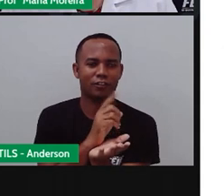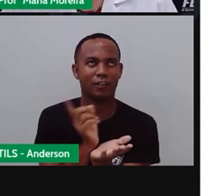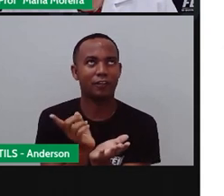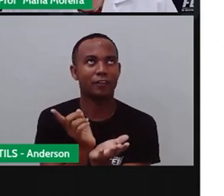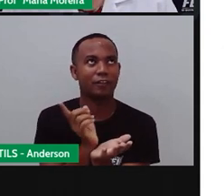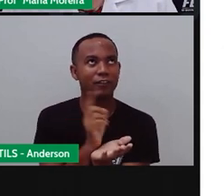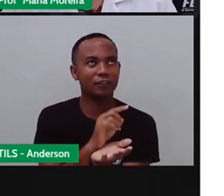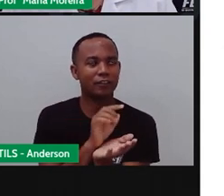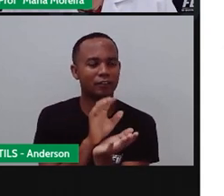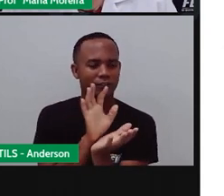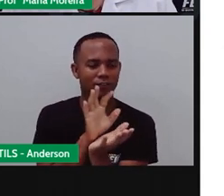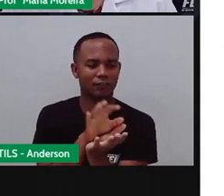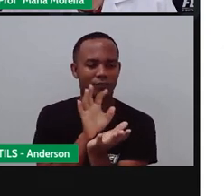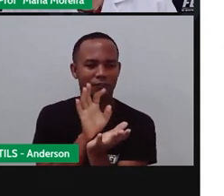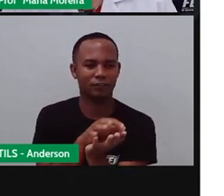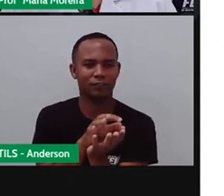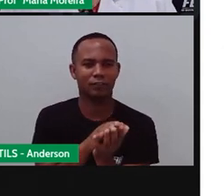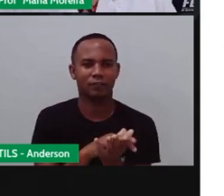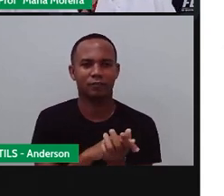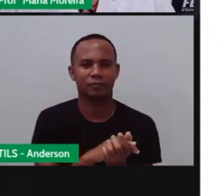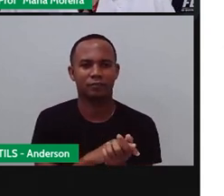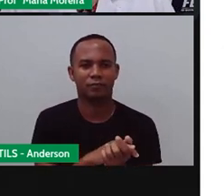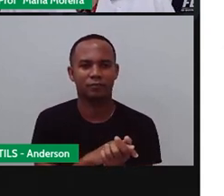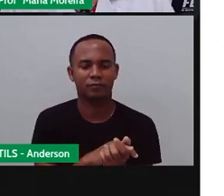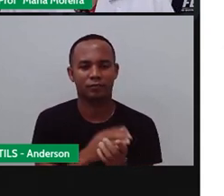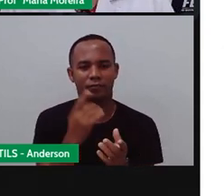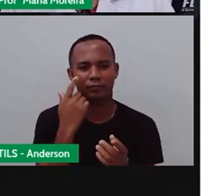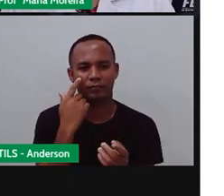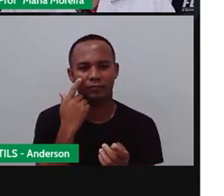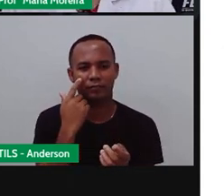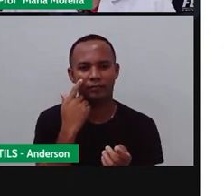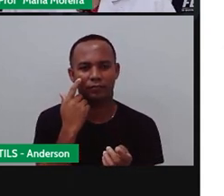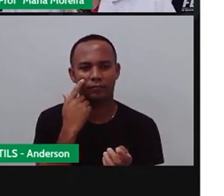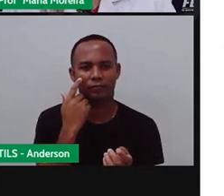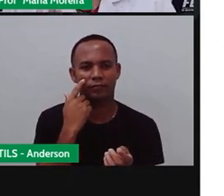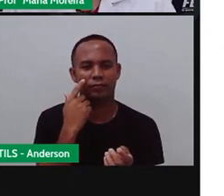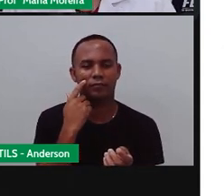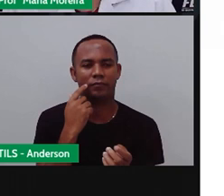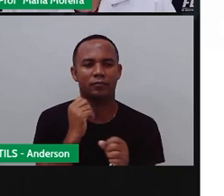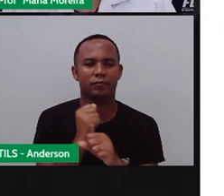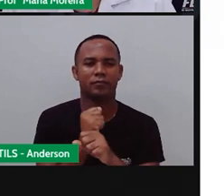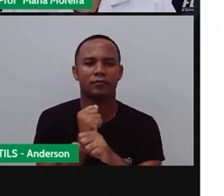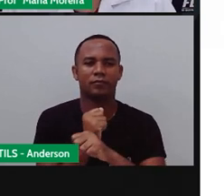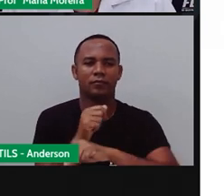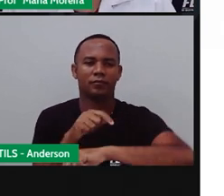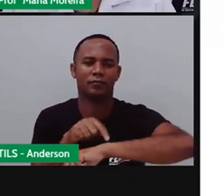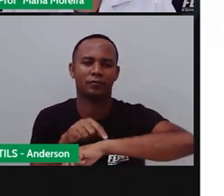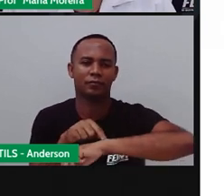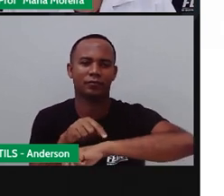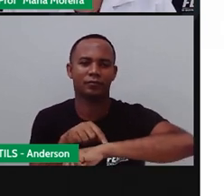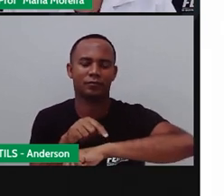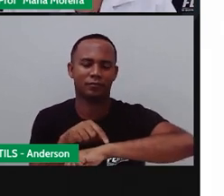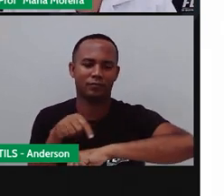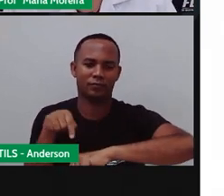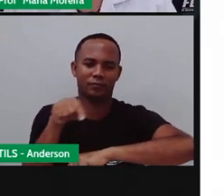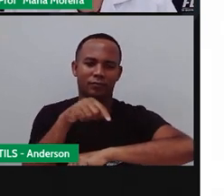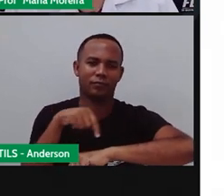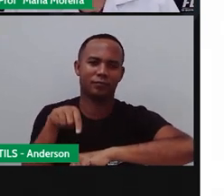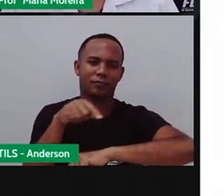tic-tac, tá? Vamos construir um relógio agora?